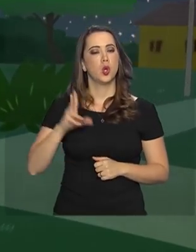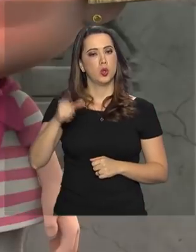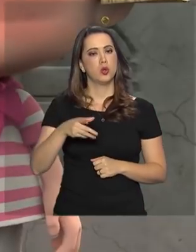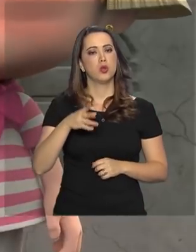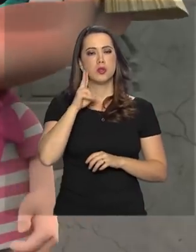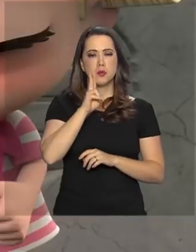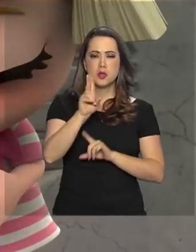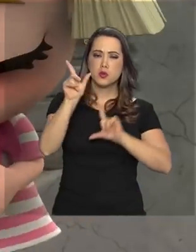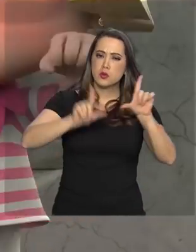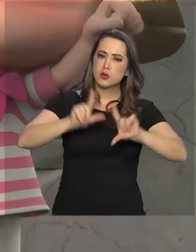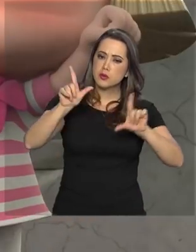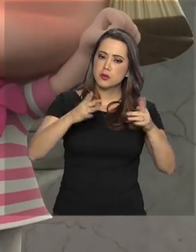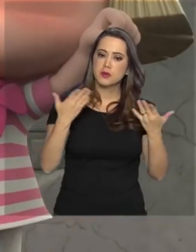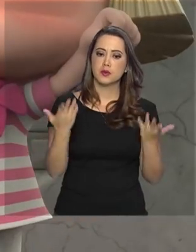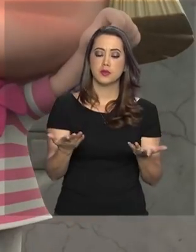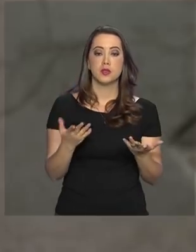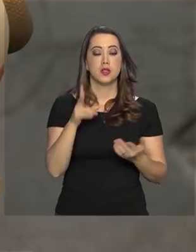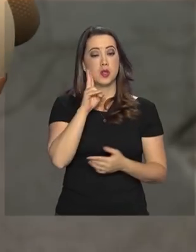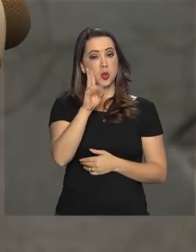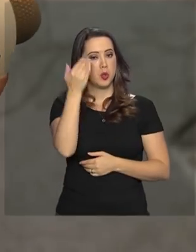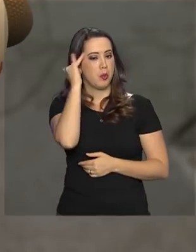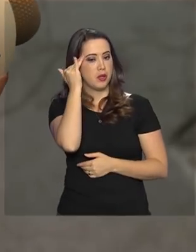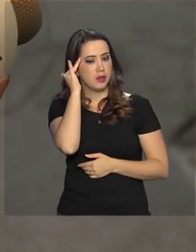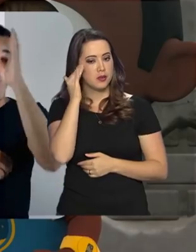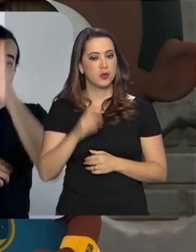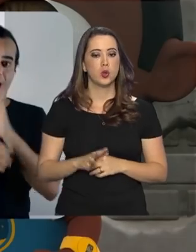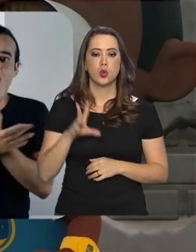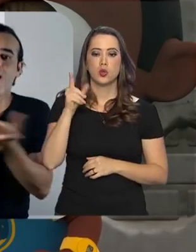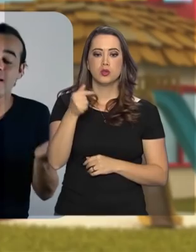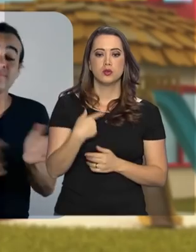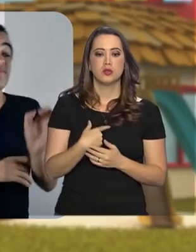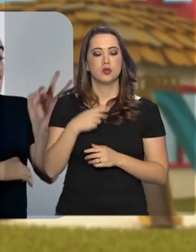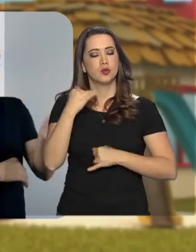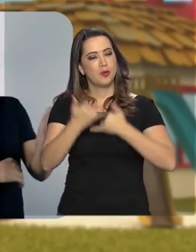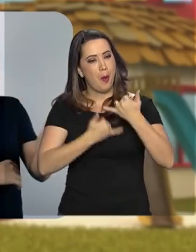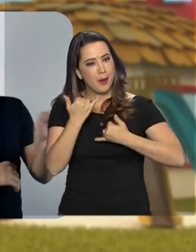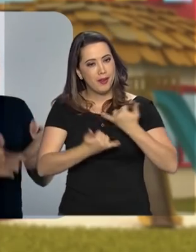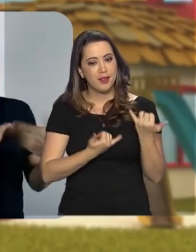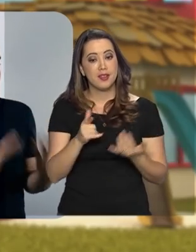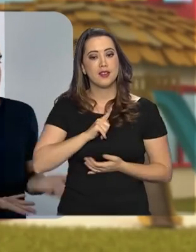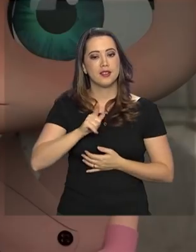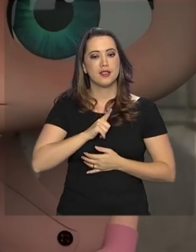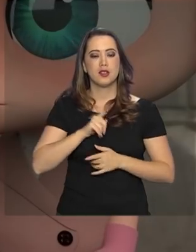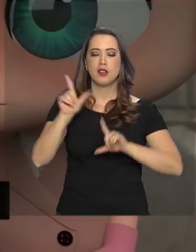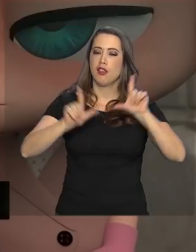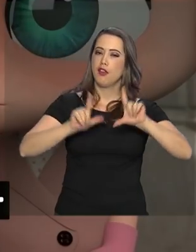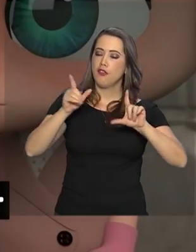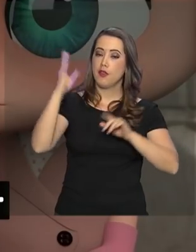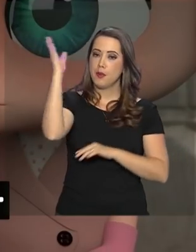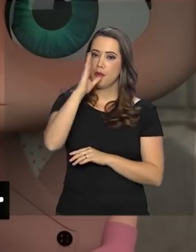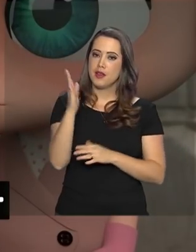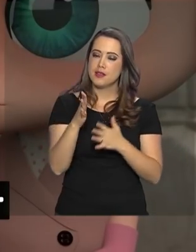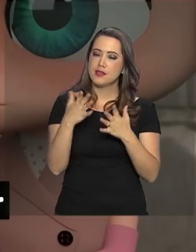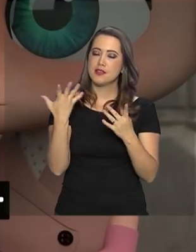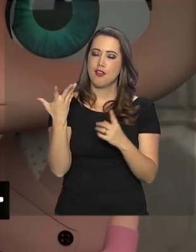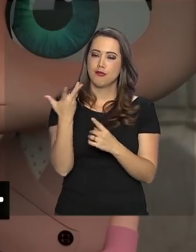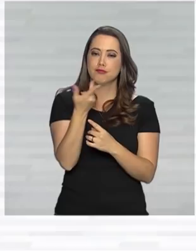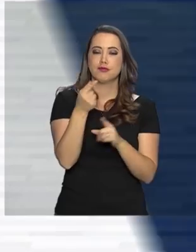mundo assiste. Todo mundo entende, todo mundo se diverte. TV Brasil Animada